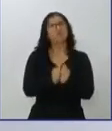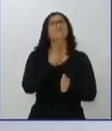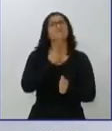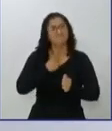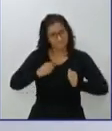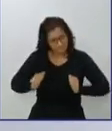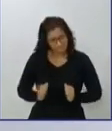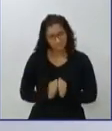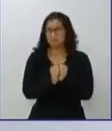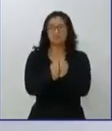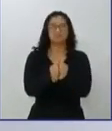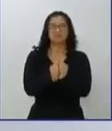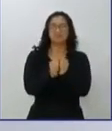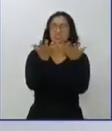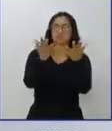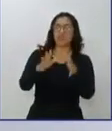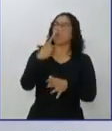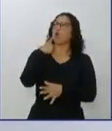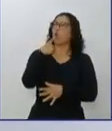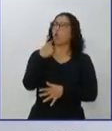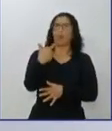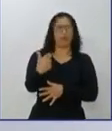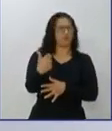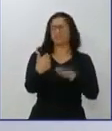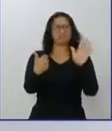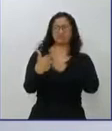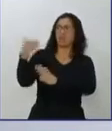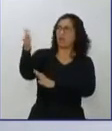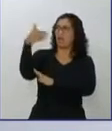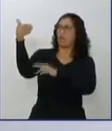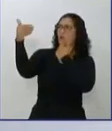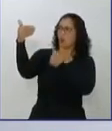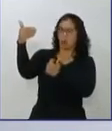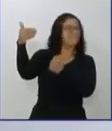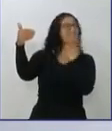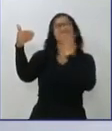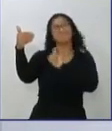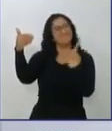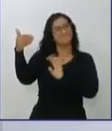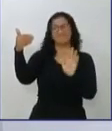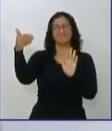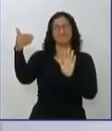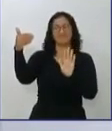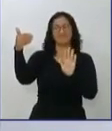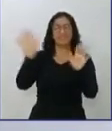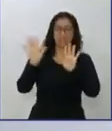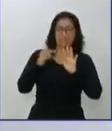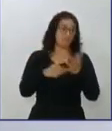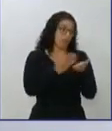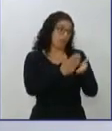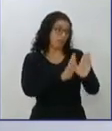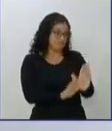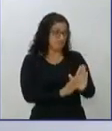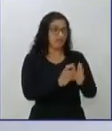partidária. Quem está eleito, Tatá, tem que trabalhar pelo povo. É mentira o que andam dizendo por aí, que eu vou acabar com benefícios